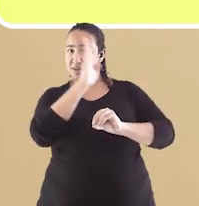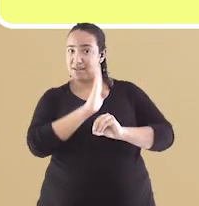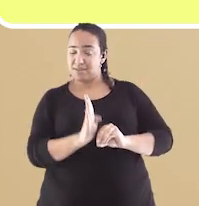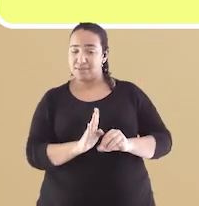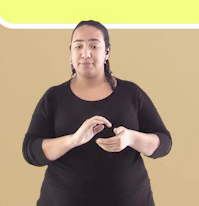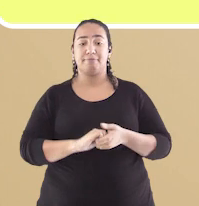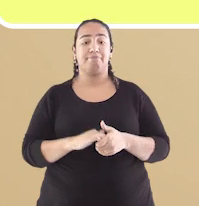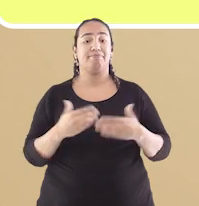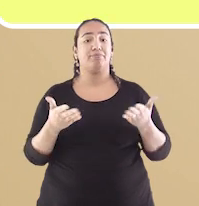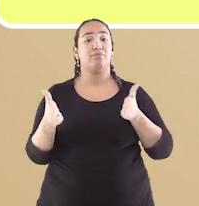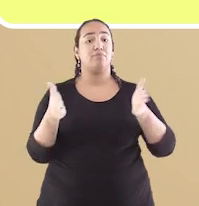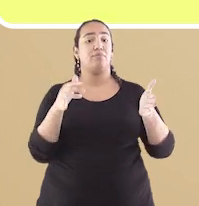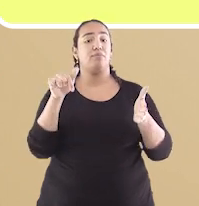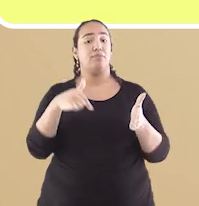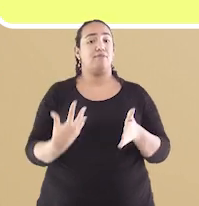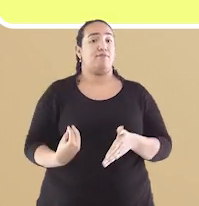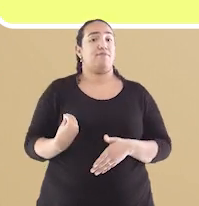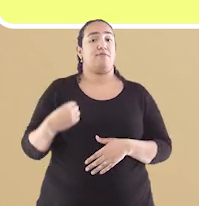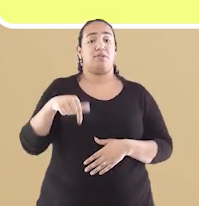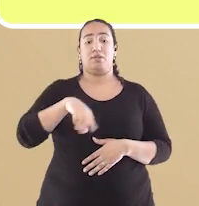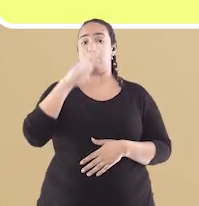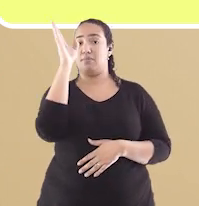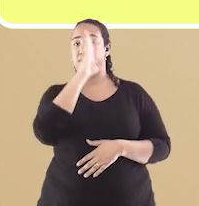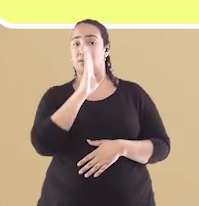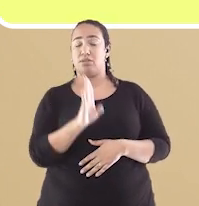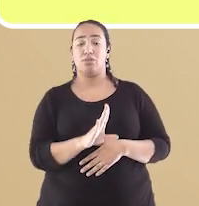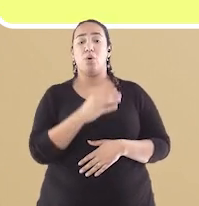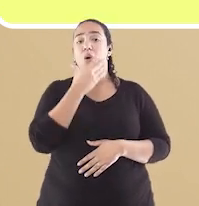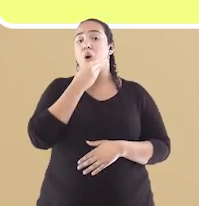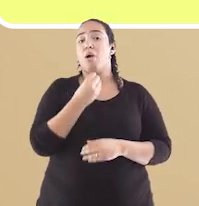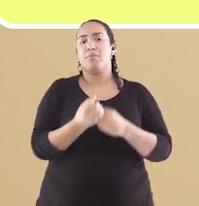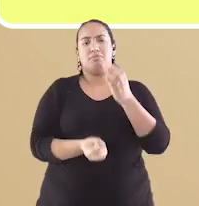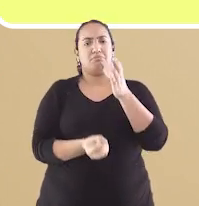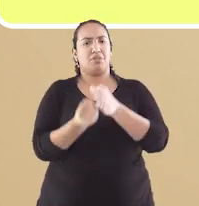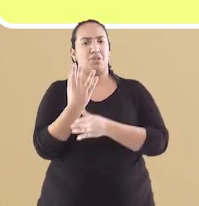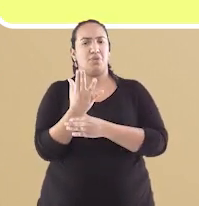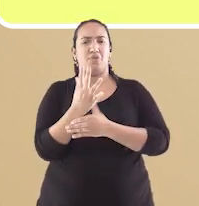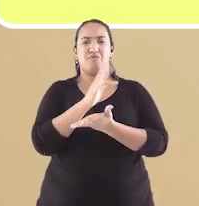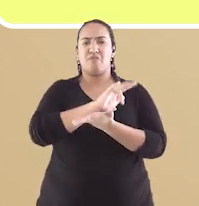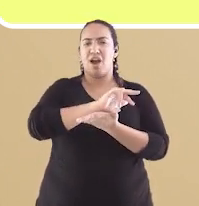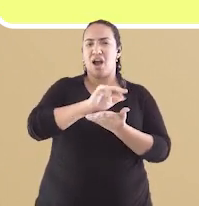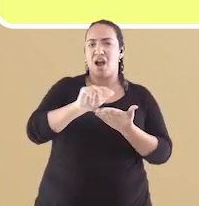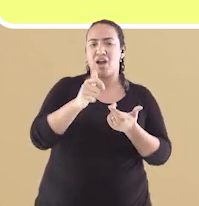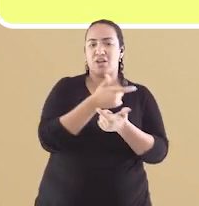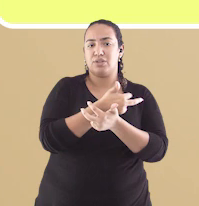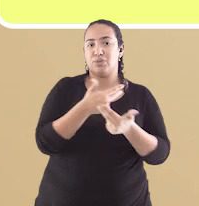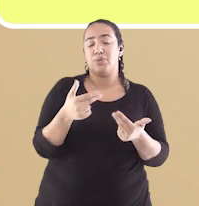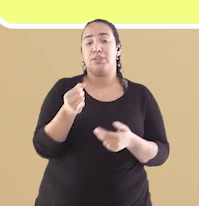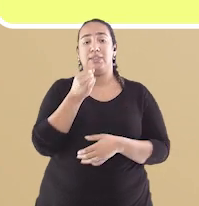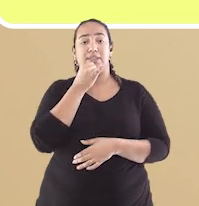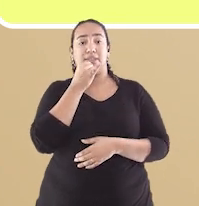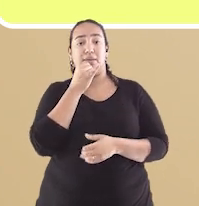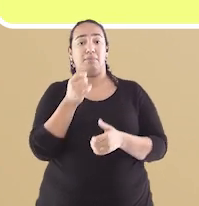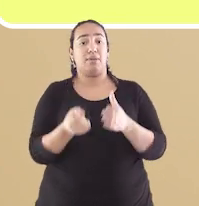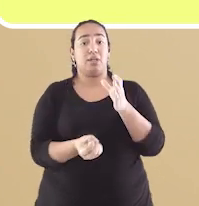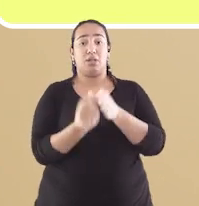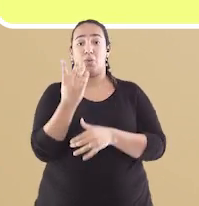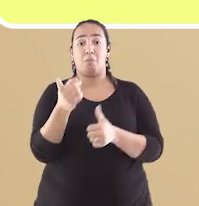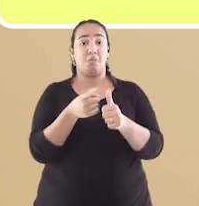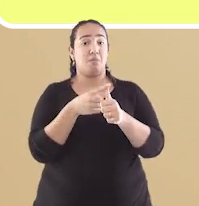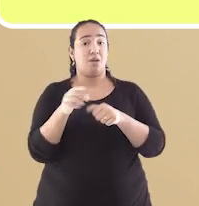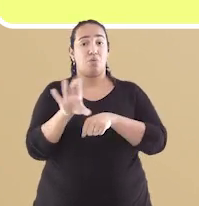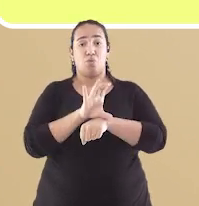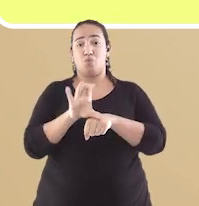Durante o período em que esteve no Brasil, Dom João fez diversas realizações. Dentre elas, criou o primeiro curso